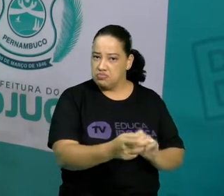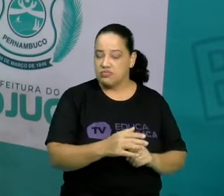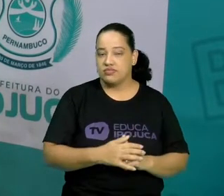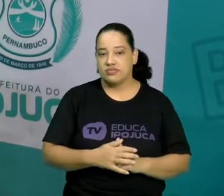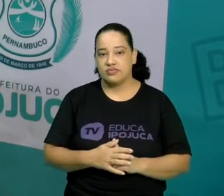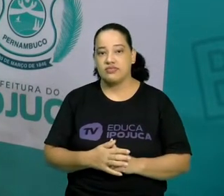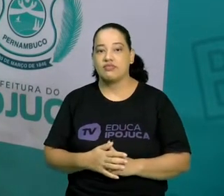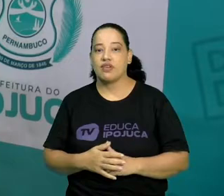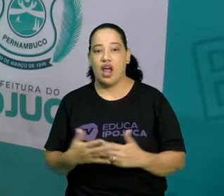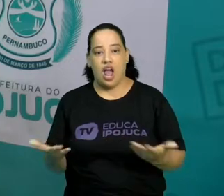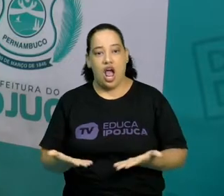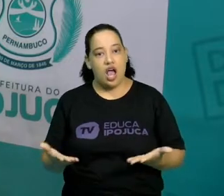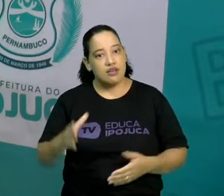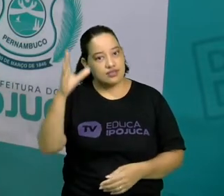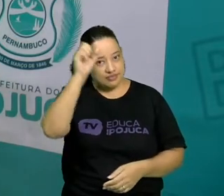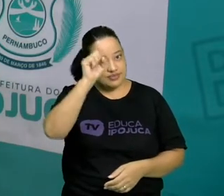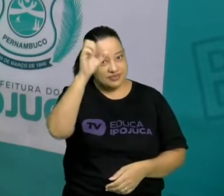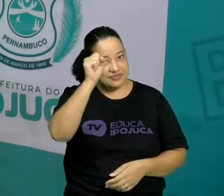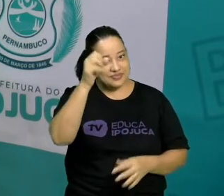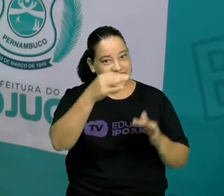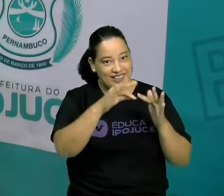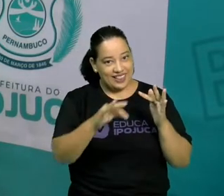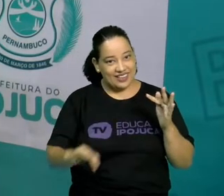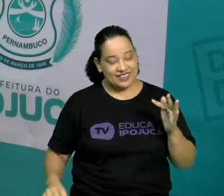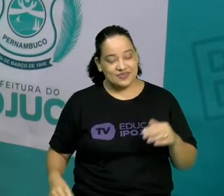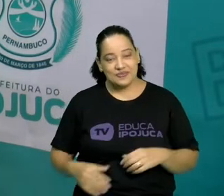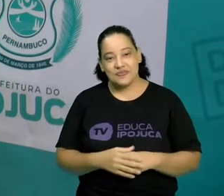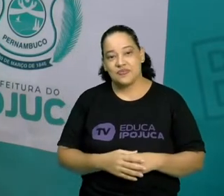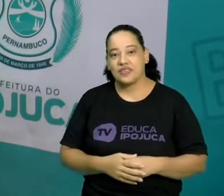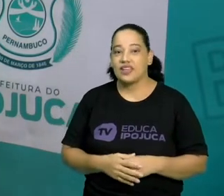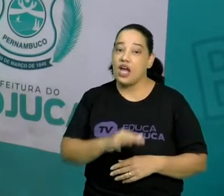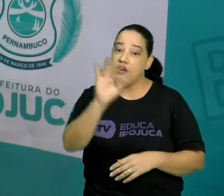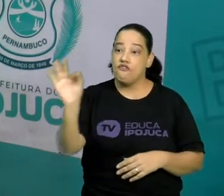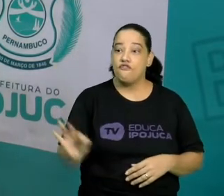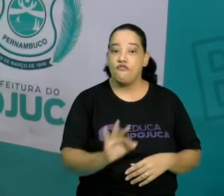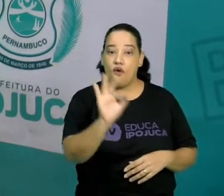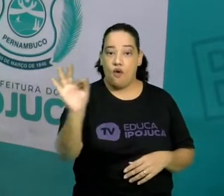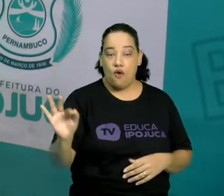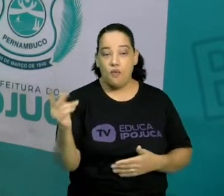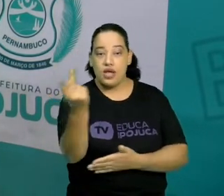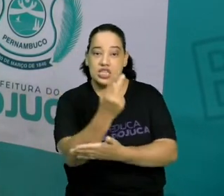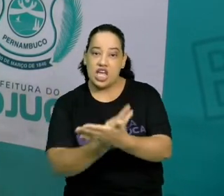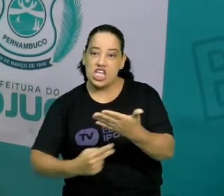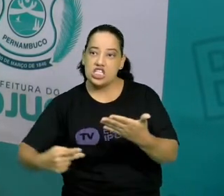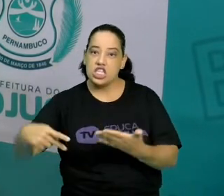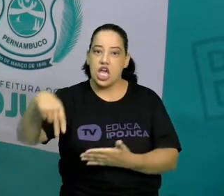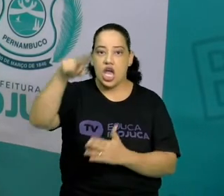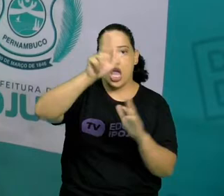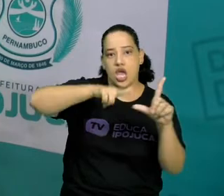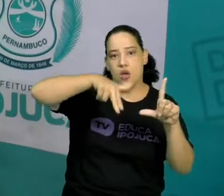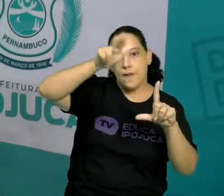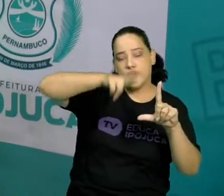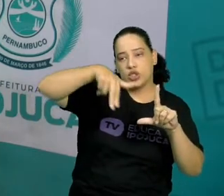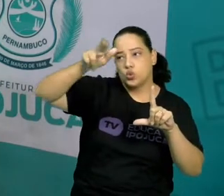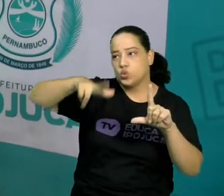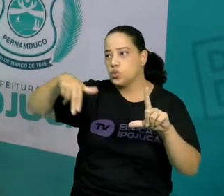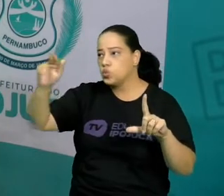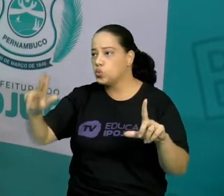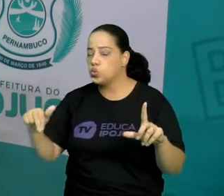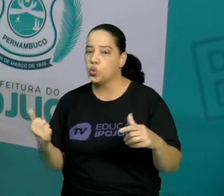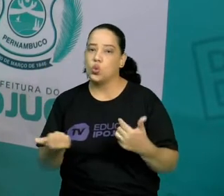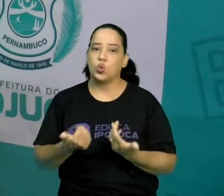detalhadamente. A forma no desenho, nas pinturas ou nas demais expressões